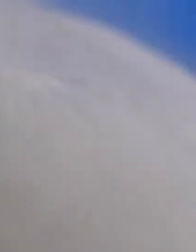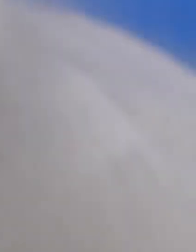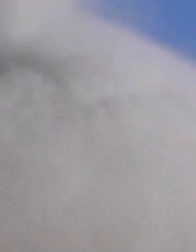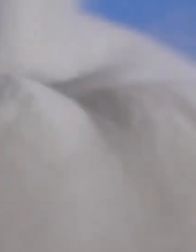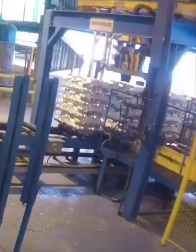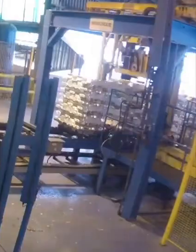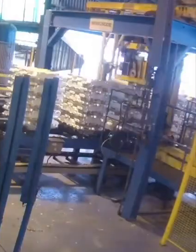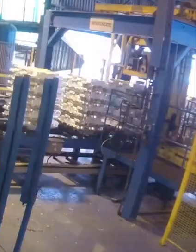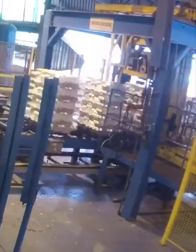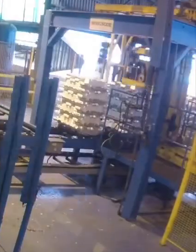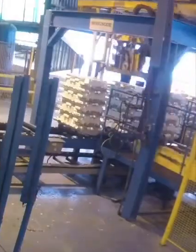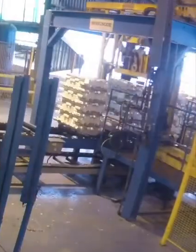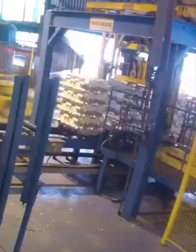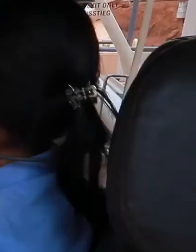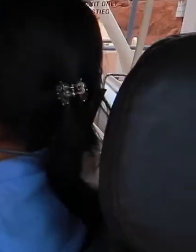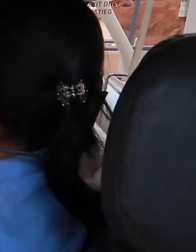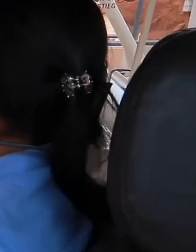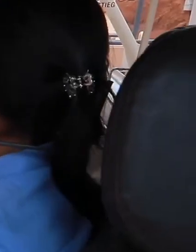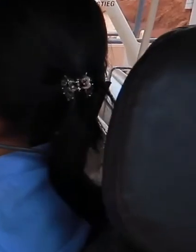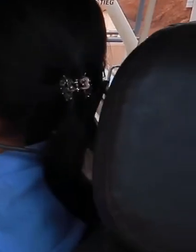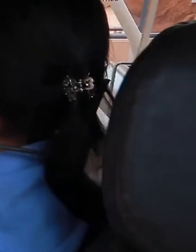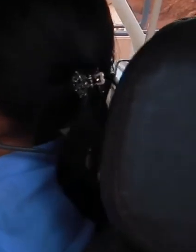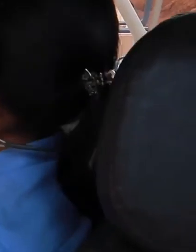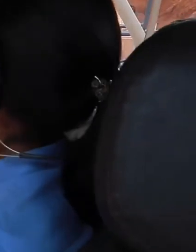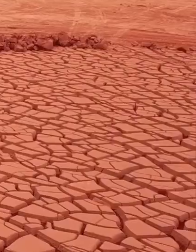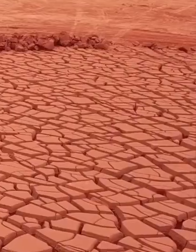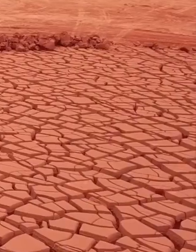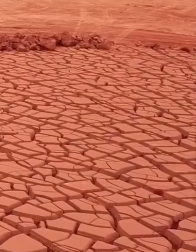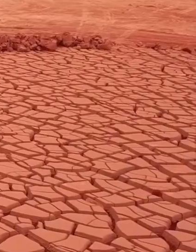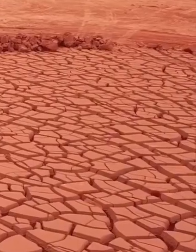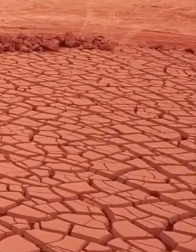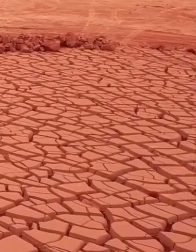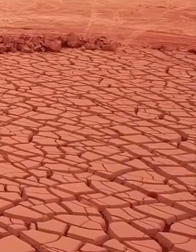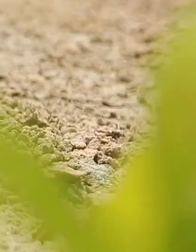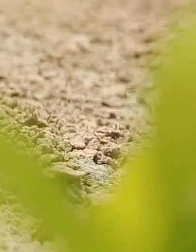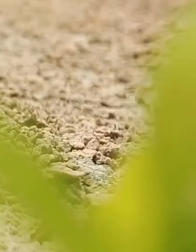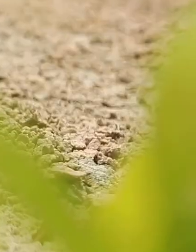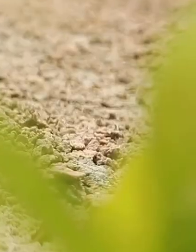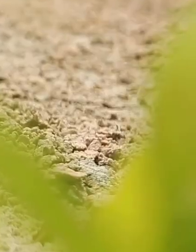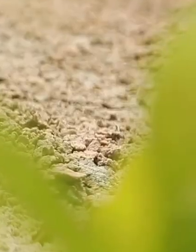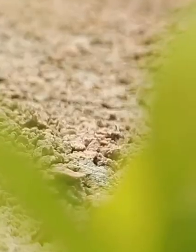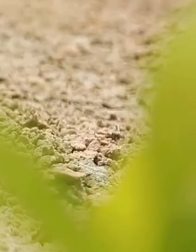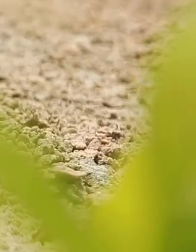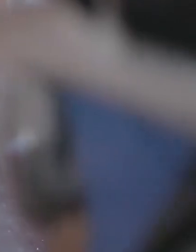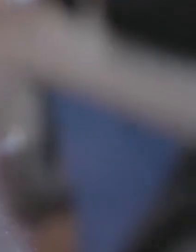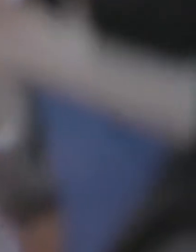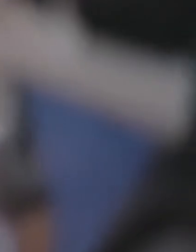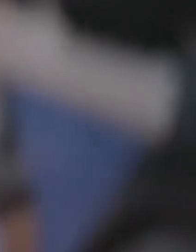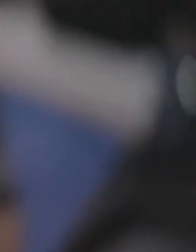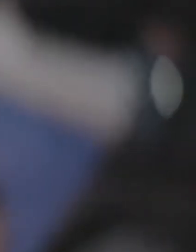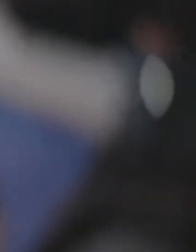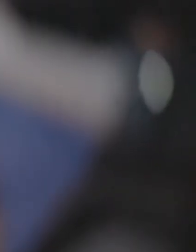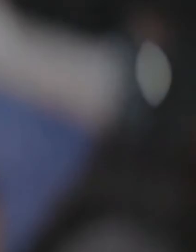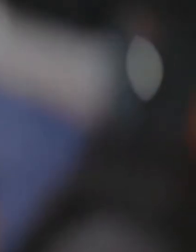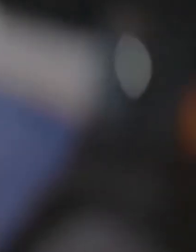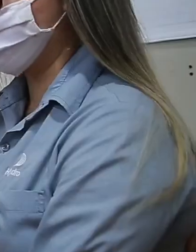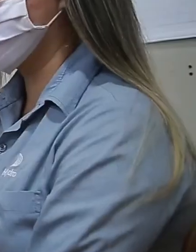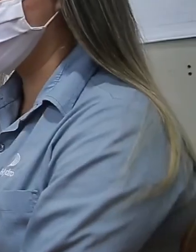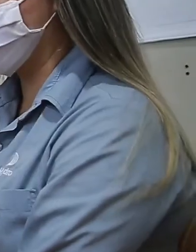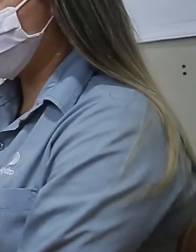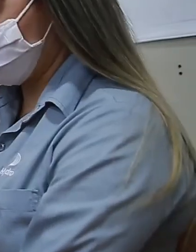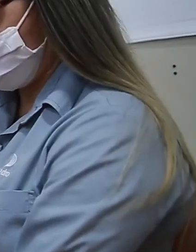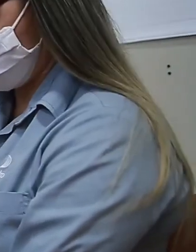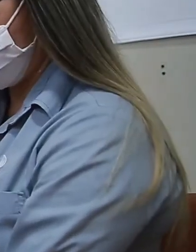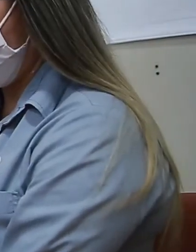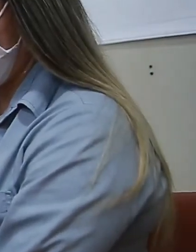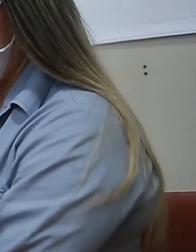A Hidro é líder industrial que constrói negócios e parcerias para um futuro mais sustentável. Desenvolvemos indústrias